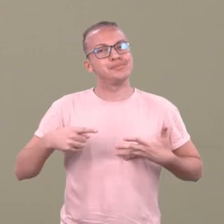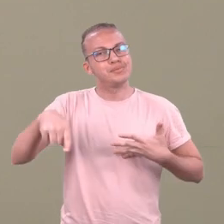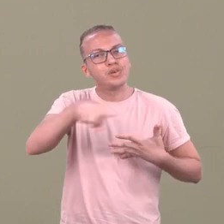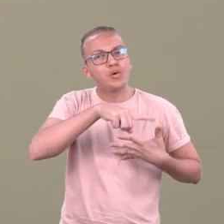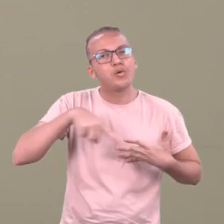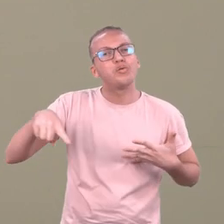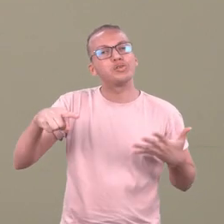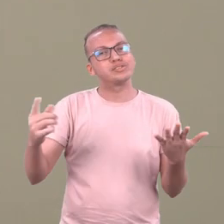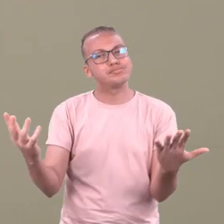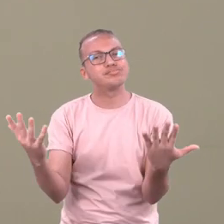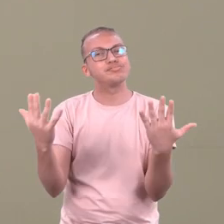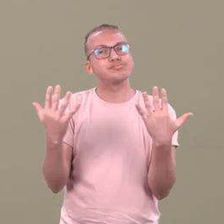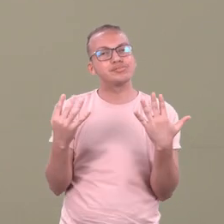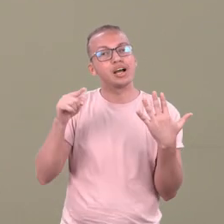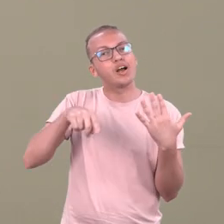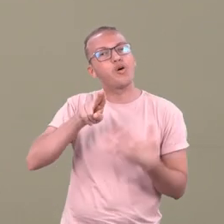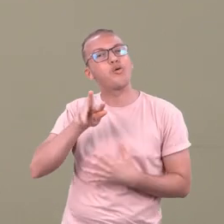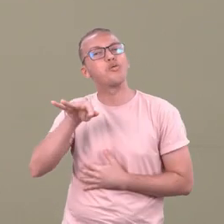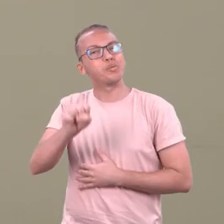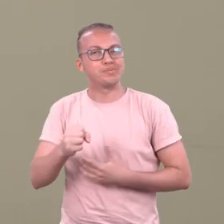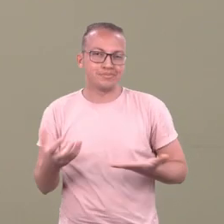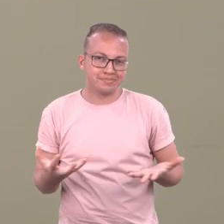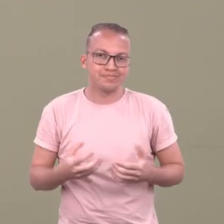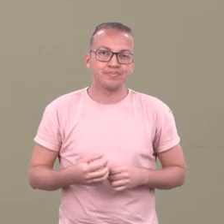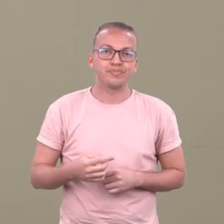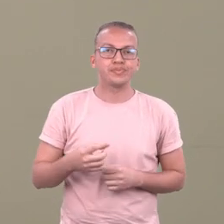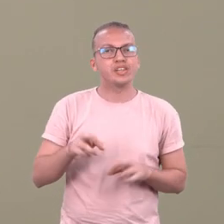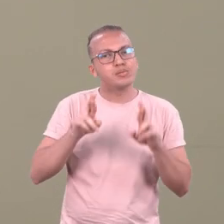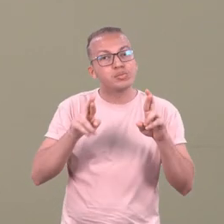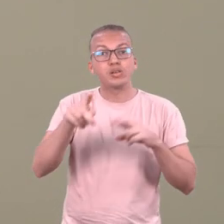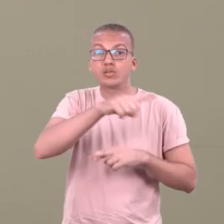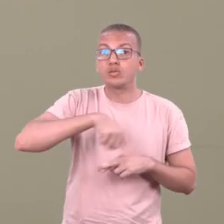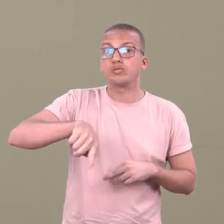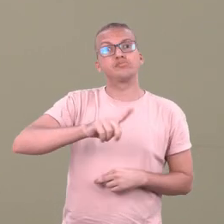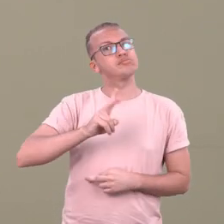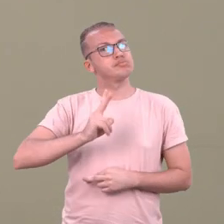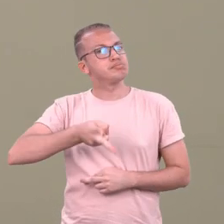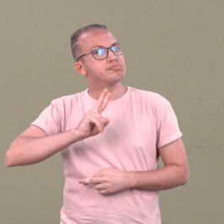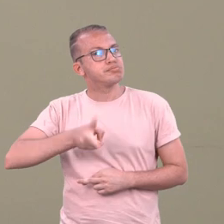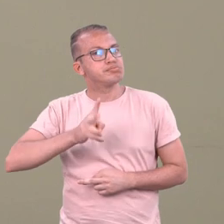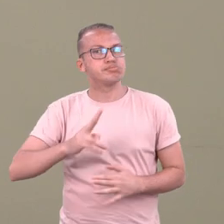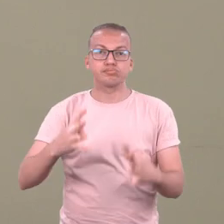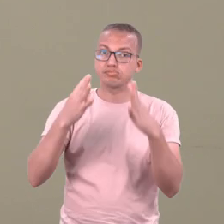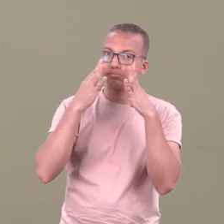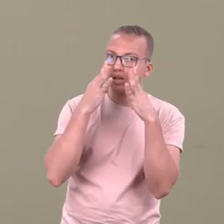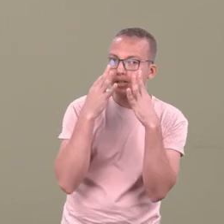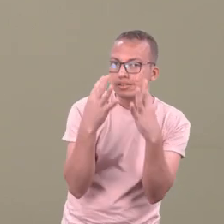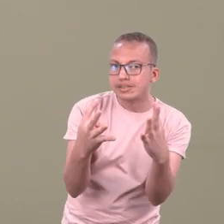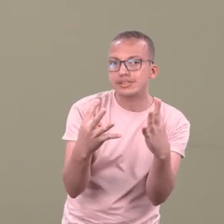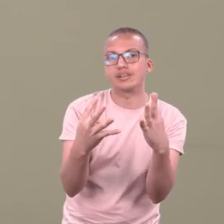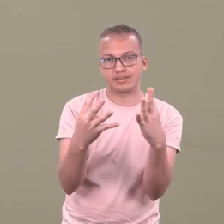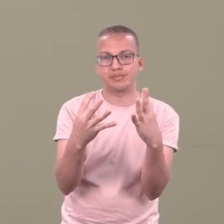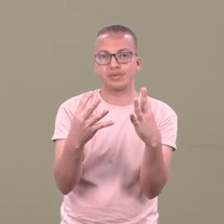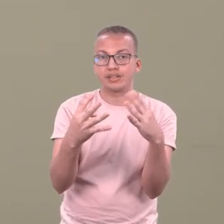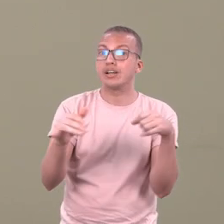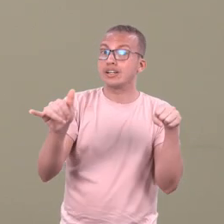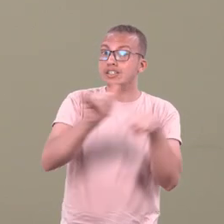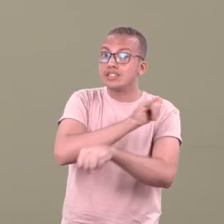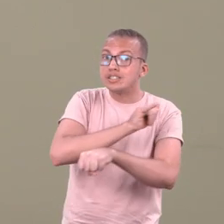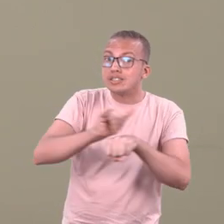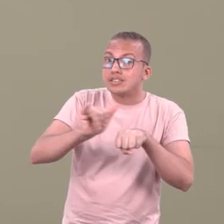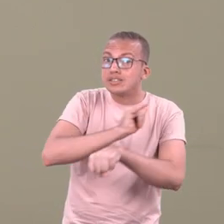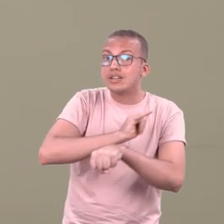recebê-los. Eu espero que nós tenhamos o cuidado com as medidas ainda de